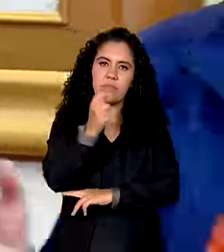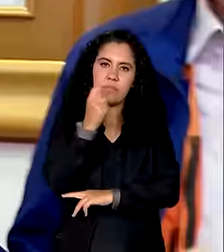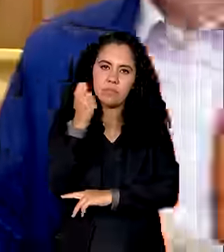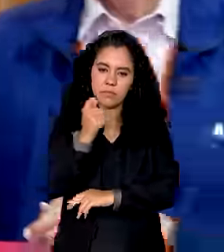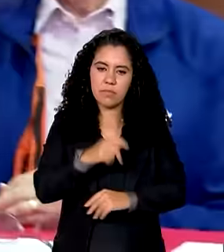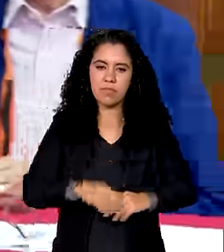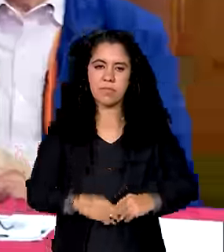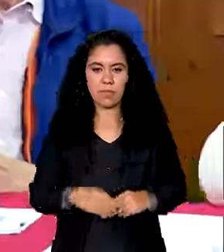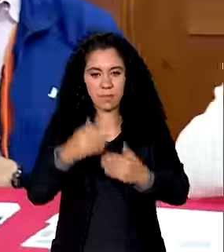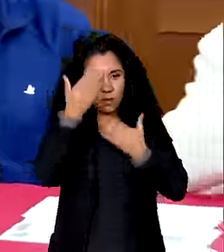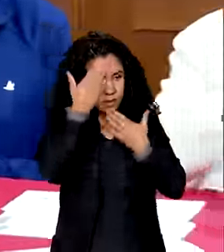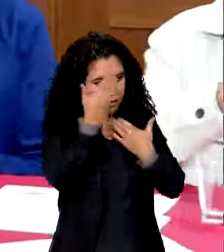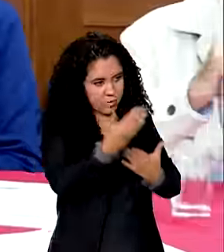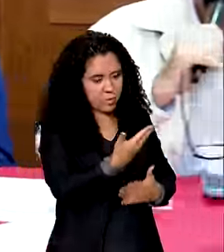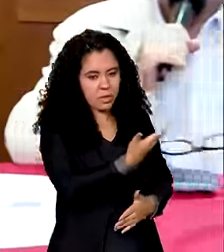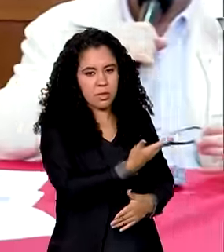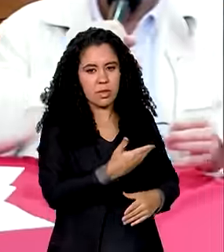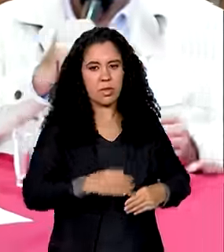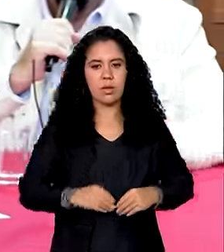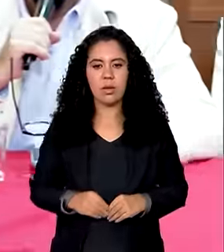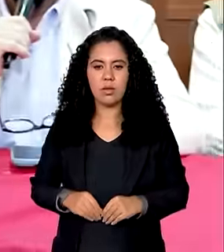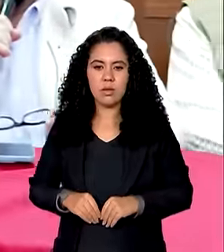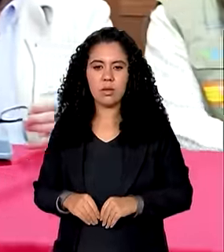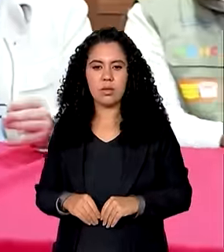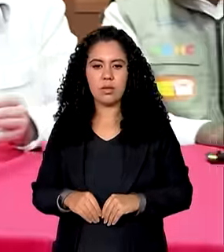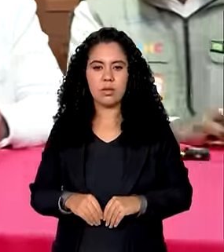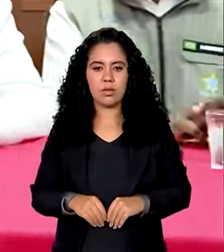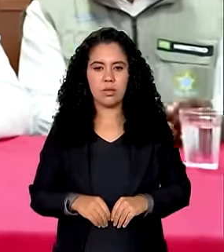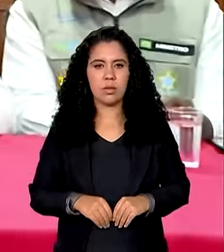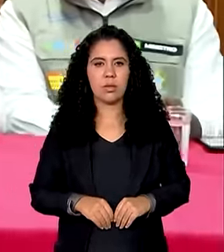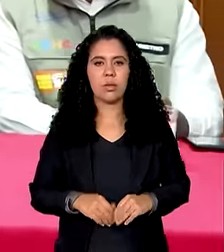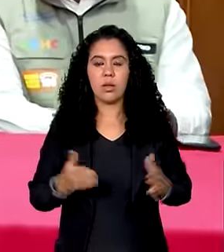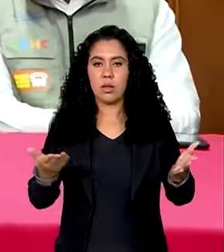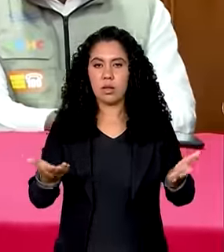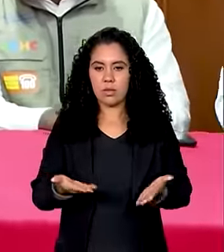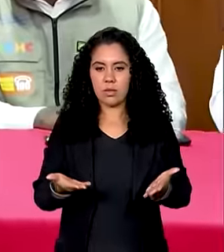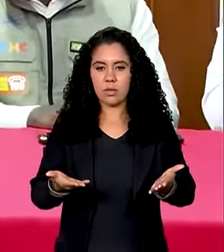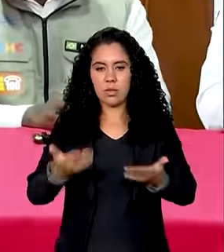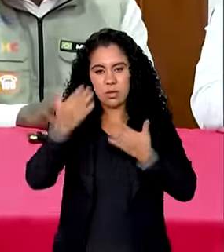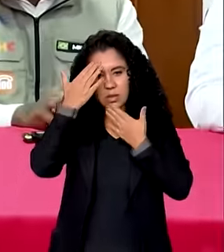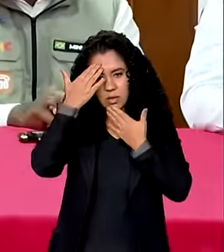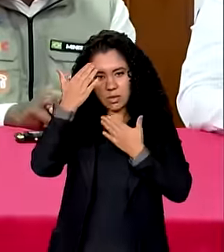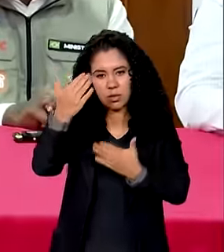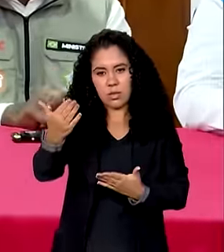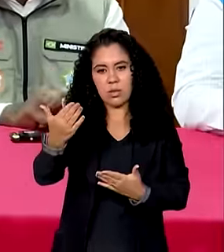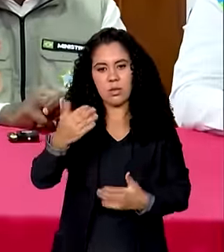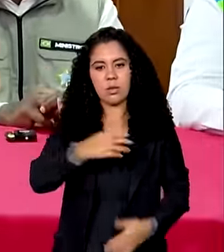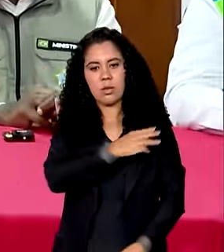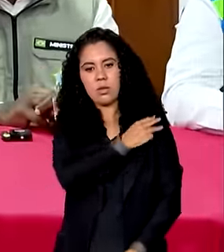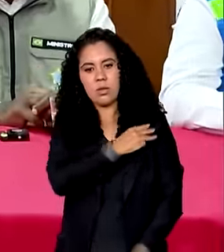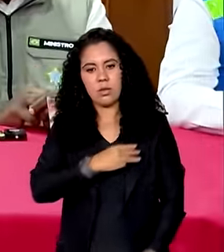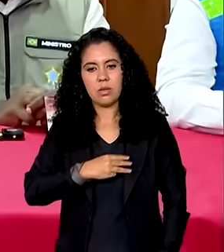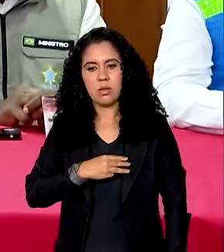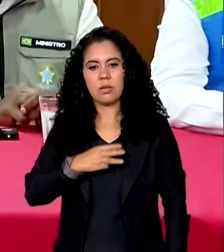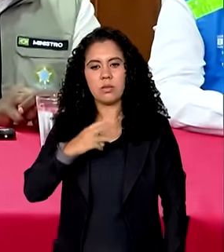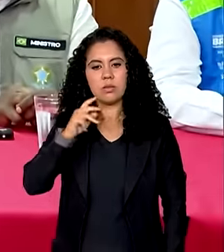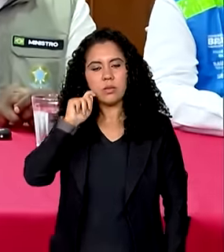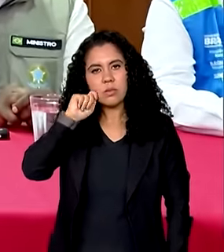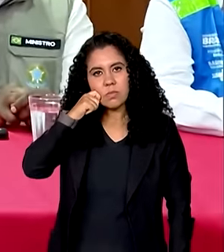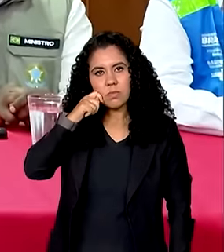obrigado ministro Juscelino queremos agradecer muito a presença do ministro Silvio Almeida